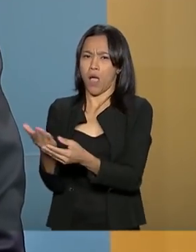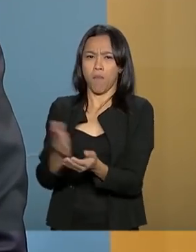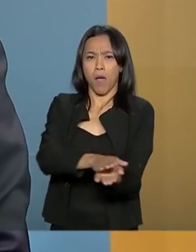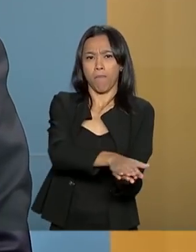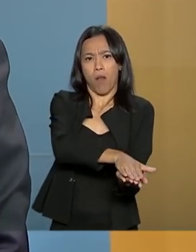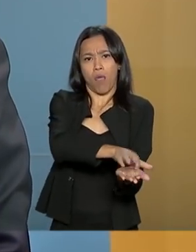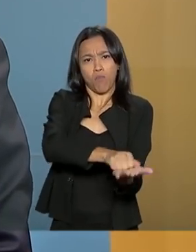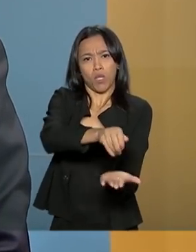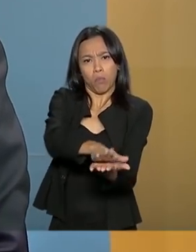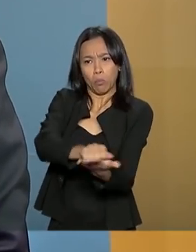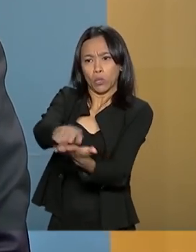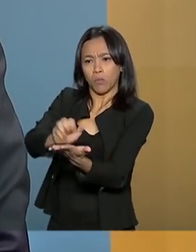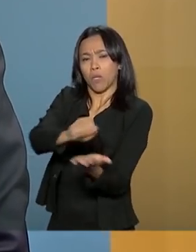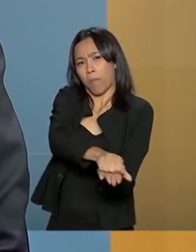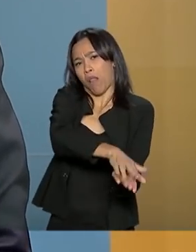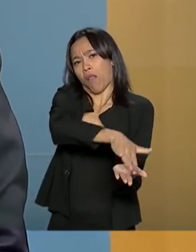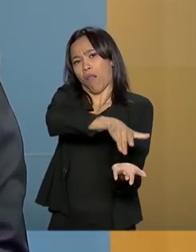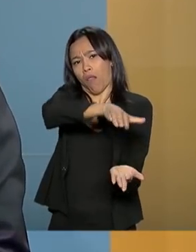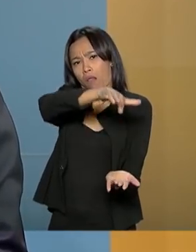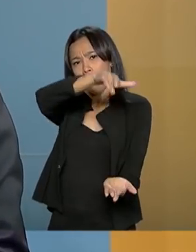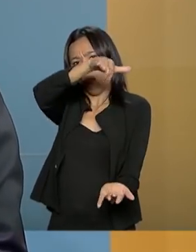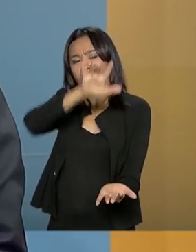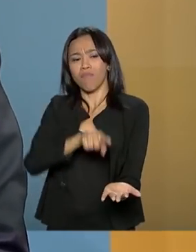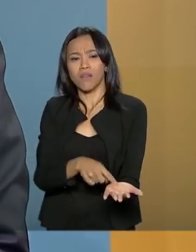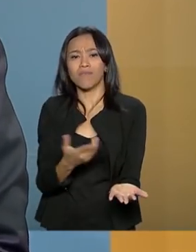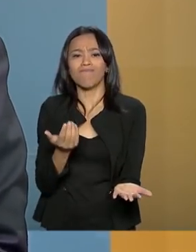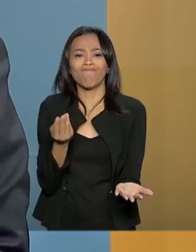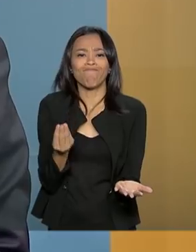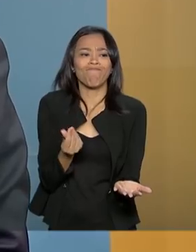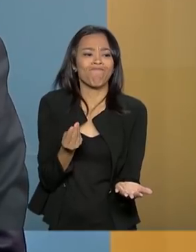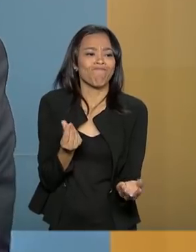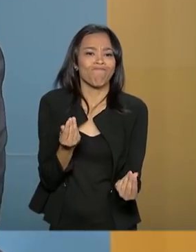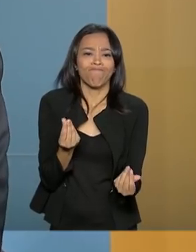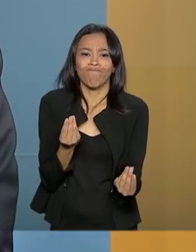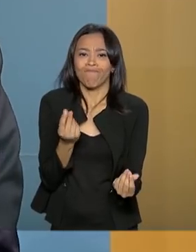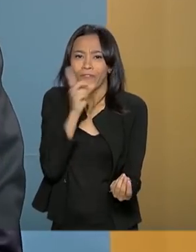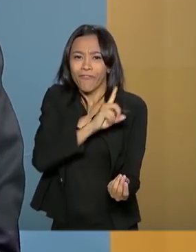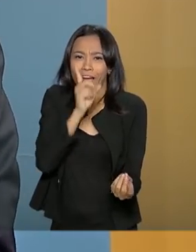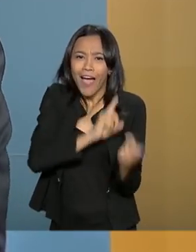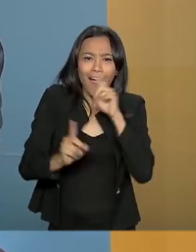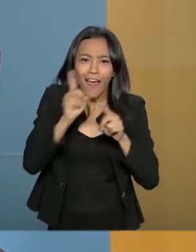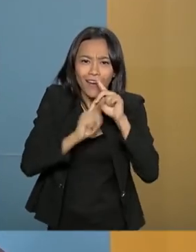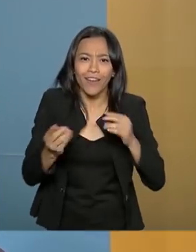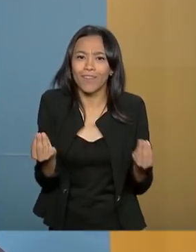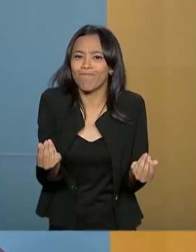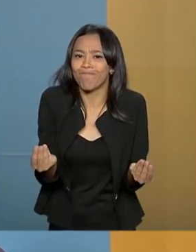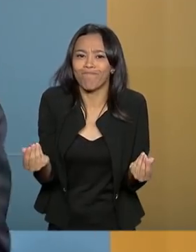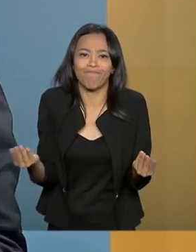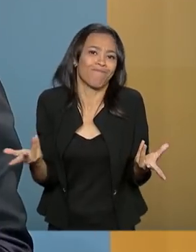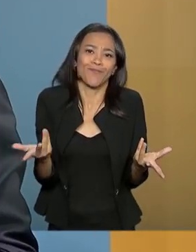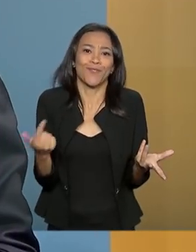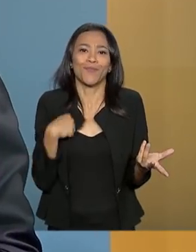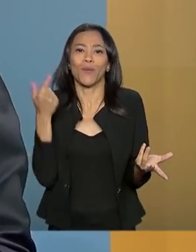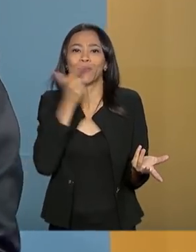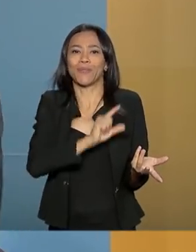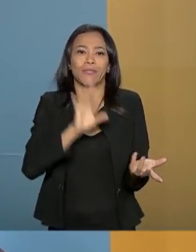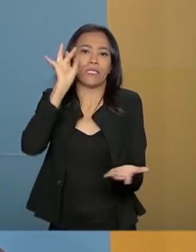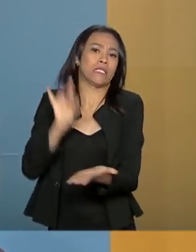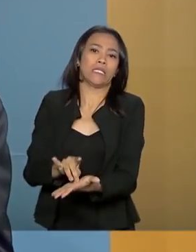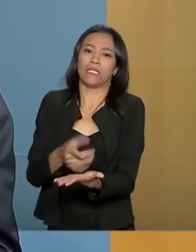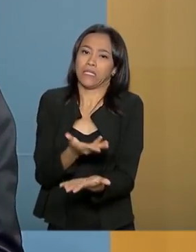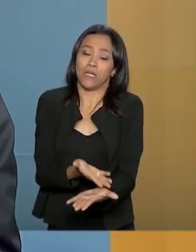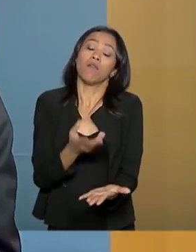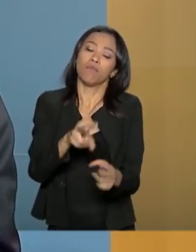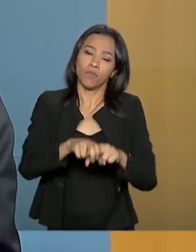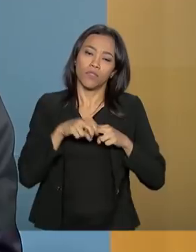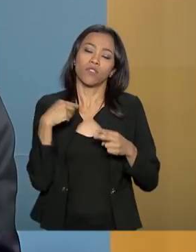se na prática a eficiência desse processo é muito baixa. Então, você precisa ter uma conversão, seja, transformar essa atuação em algo concreto. E é para